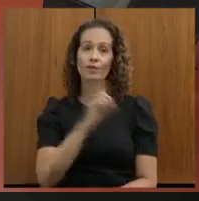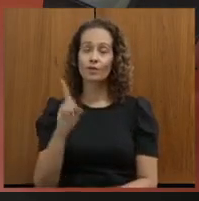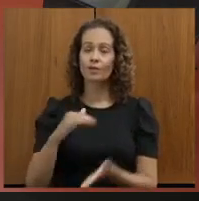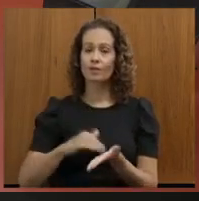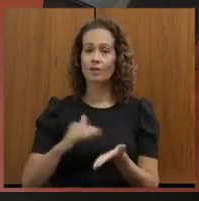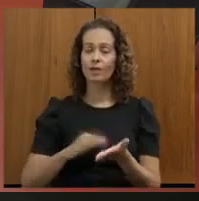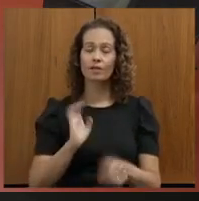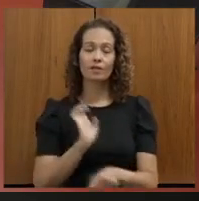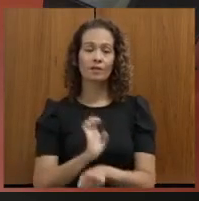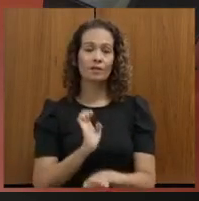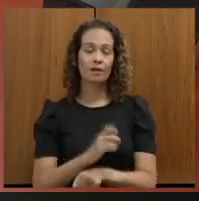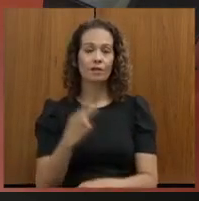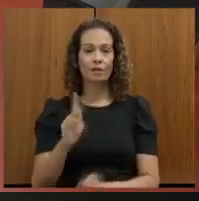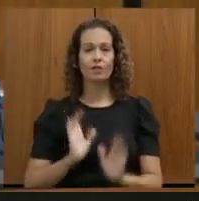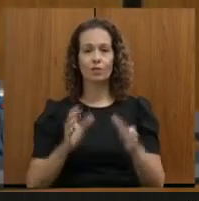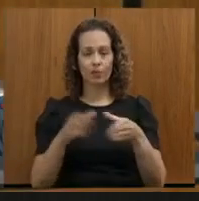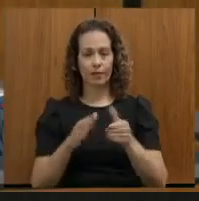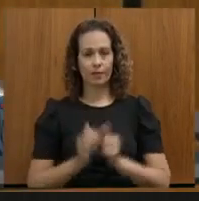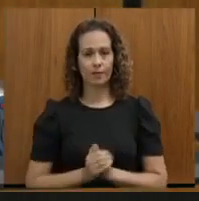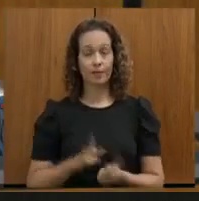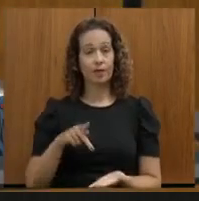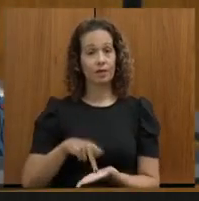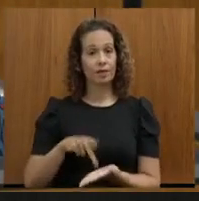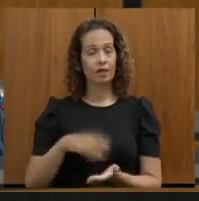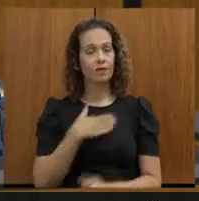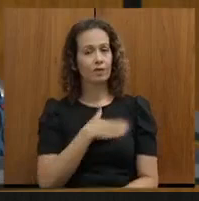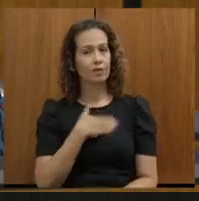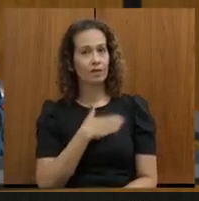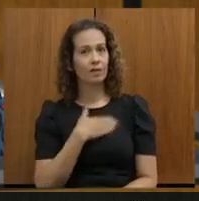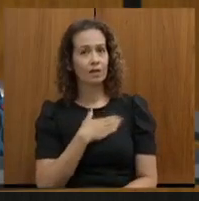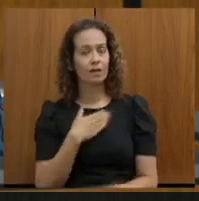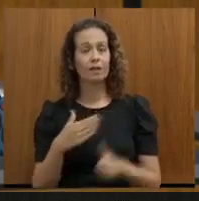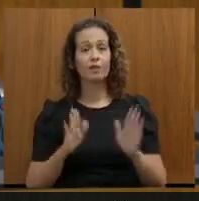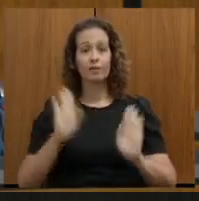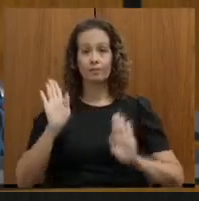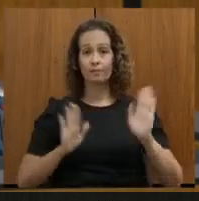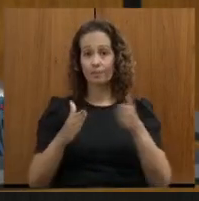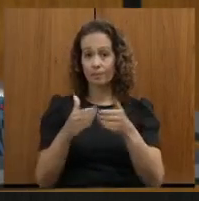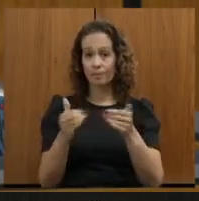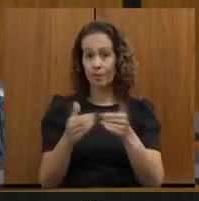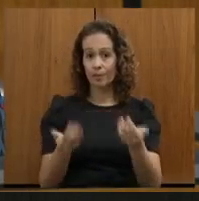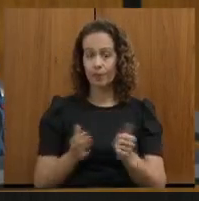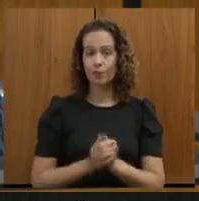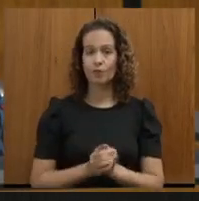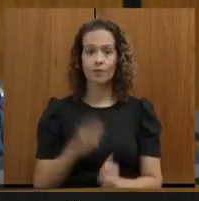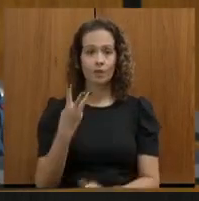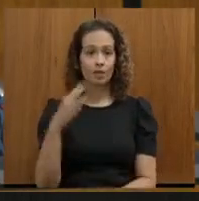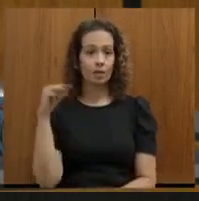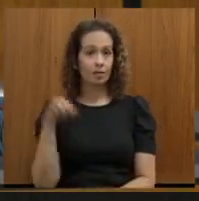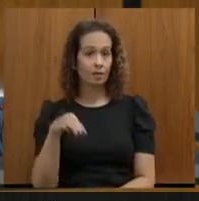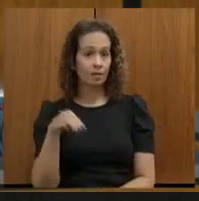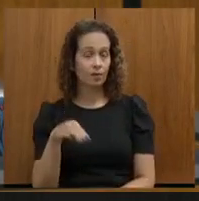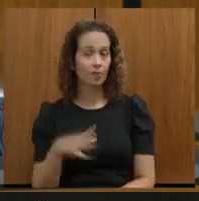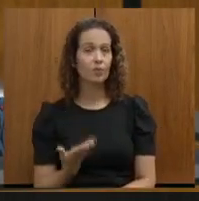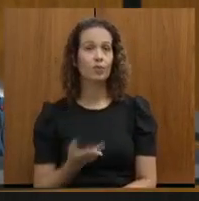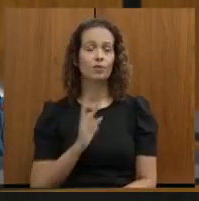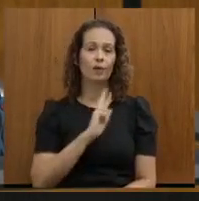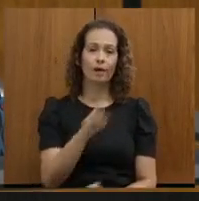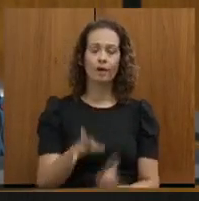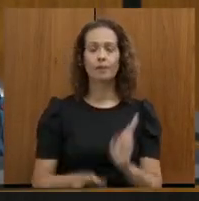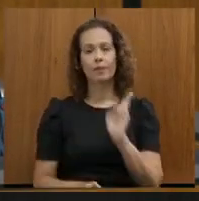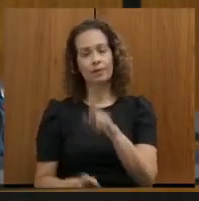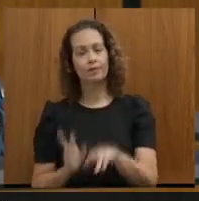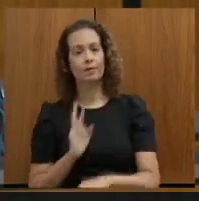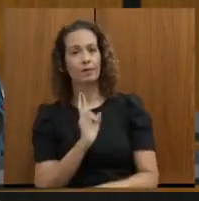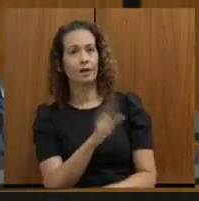equipe. Na verdade, secretário, eu gostaria de lhe fazer uma solicitação. Em três minutos, com réplica, tréplica,